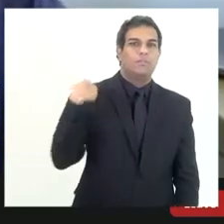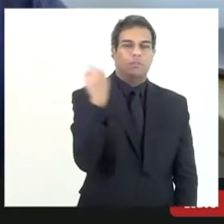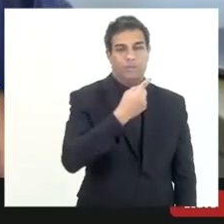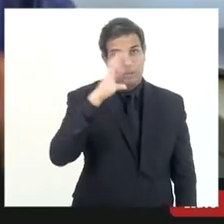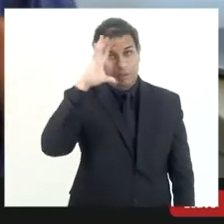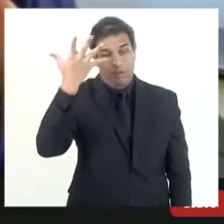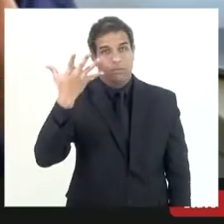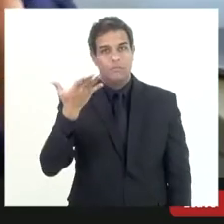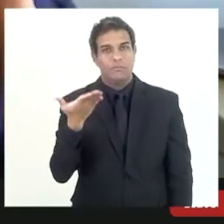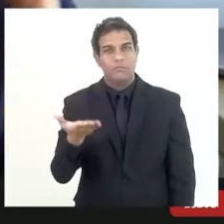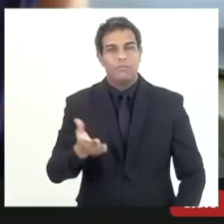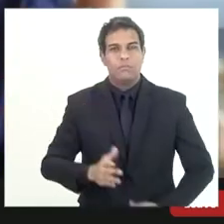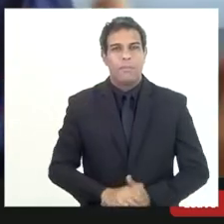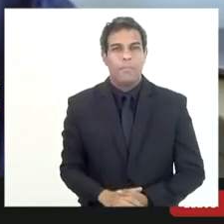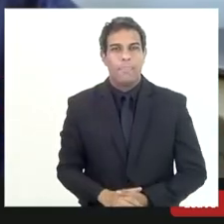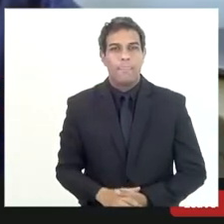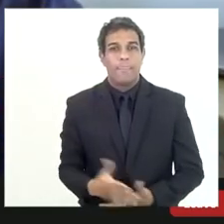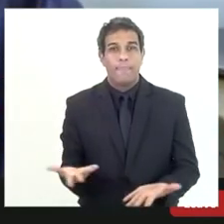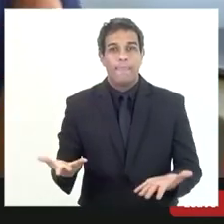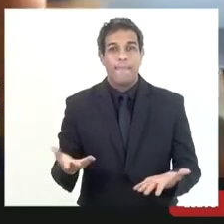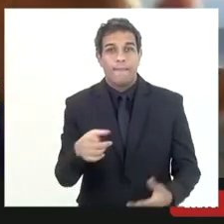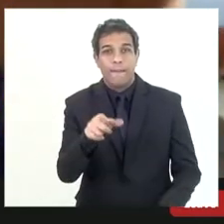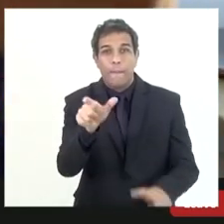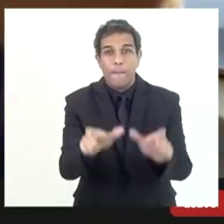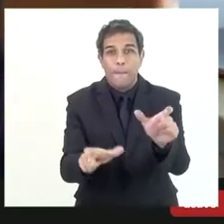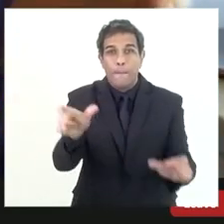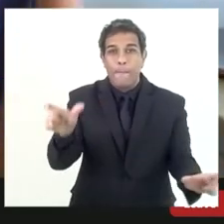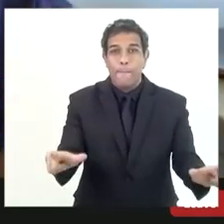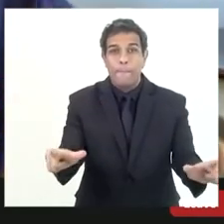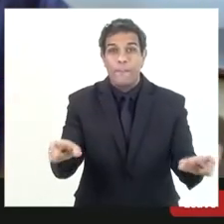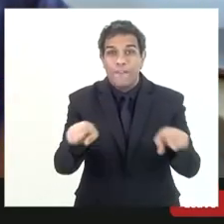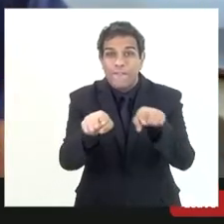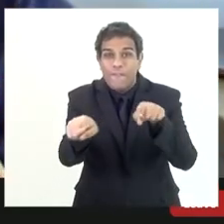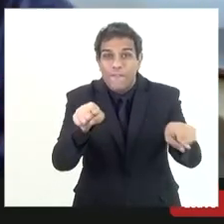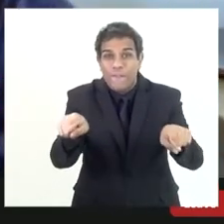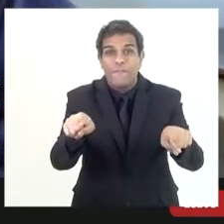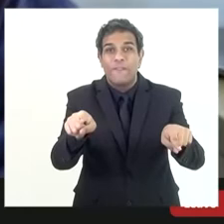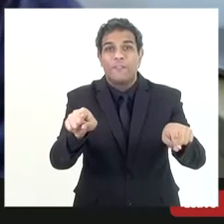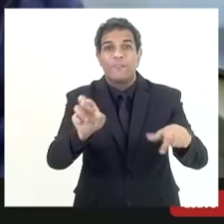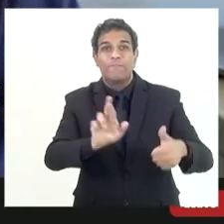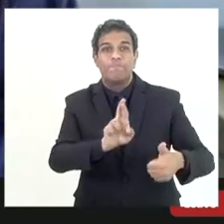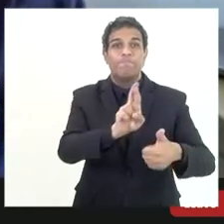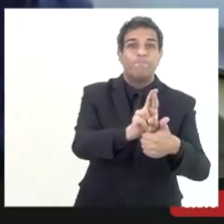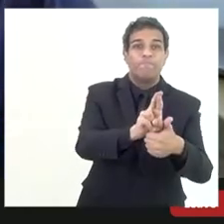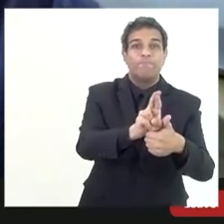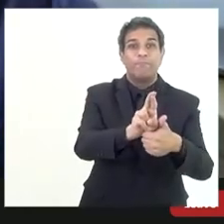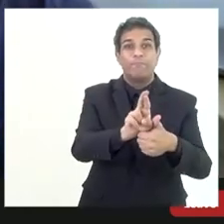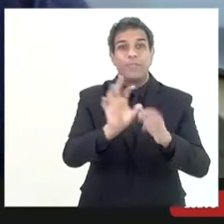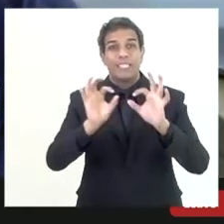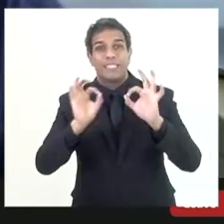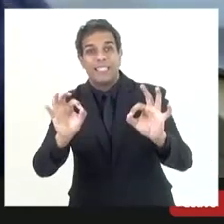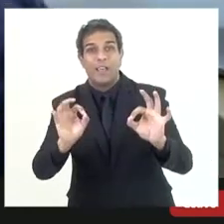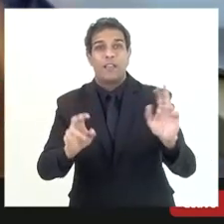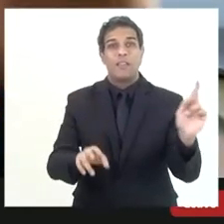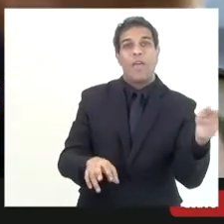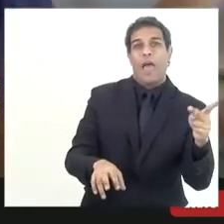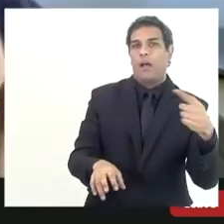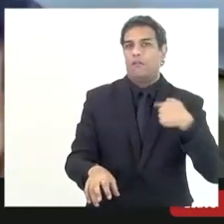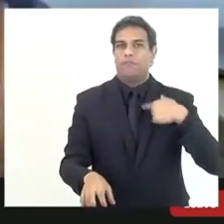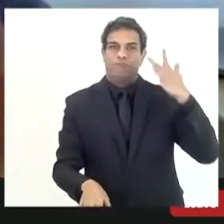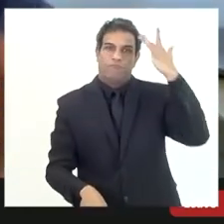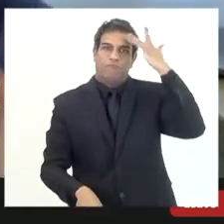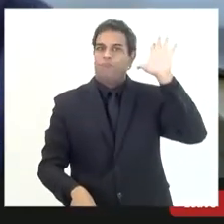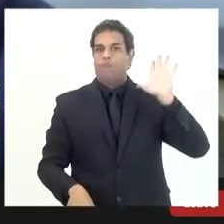momentânea as pessoas sentadas podem regulamentar não estou dizendo o que é ou o que não é estou exorbitando a minha